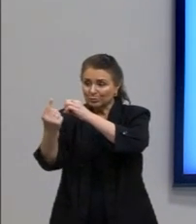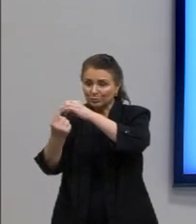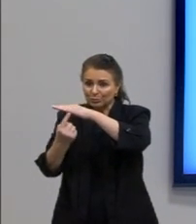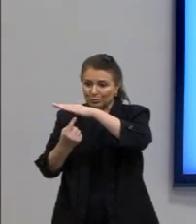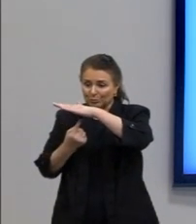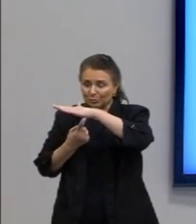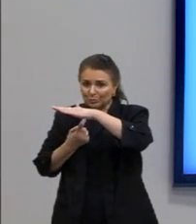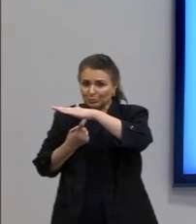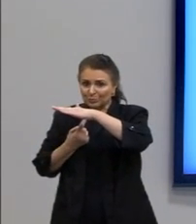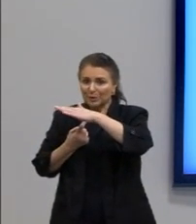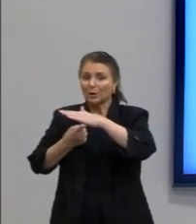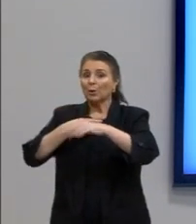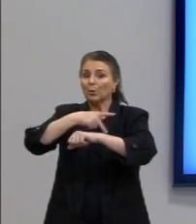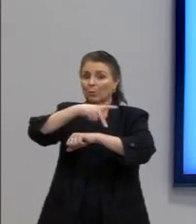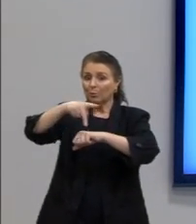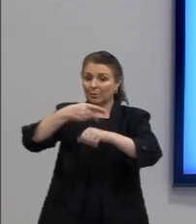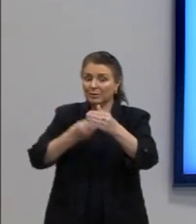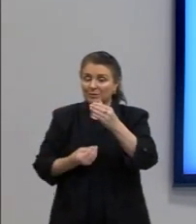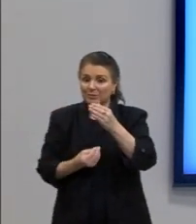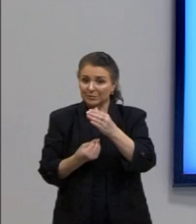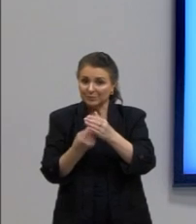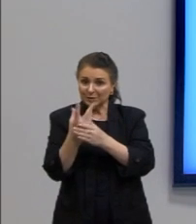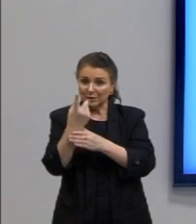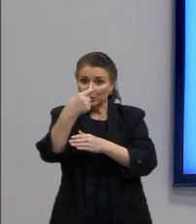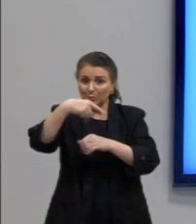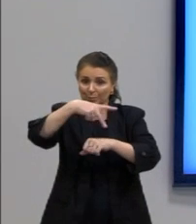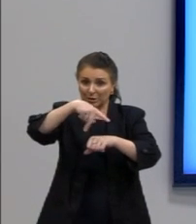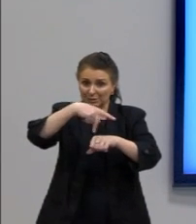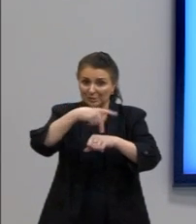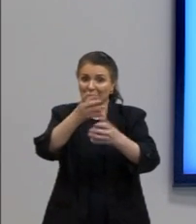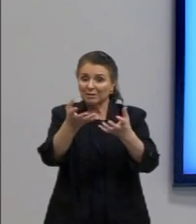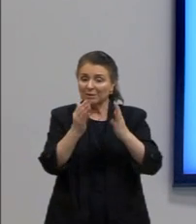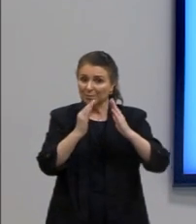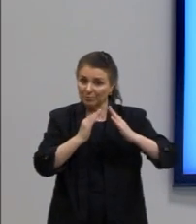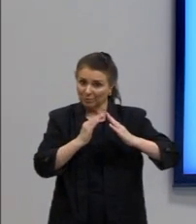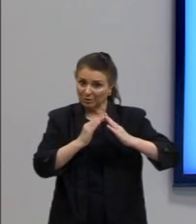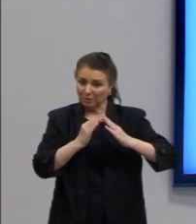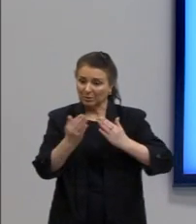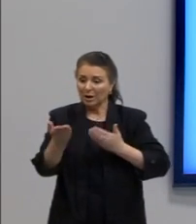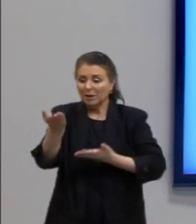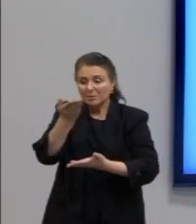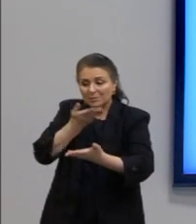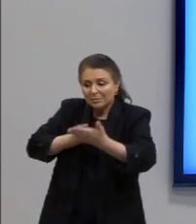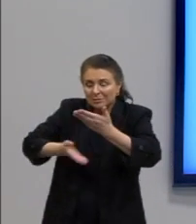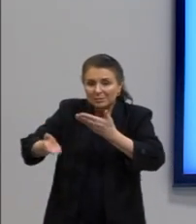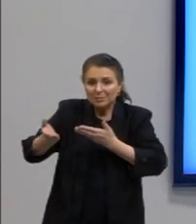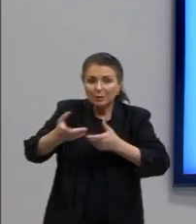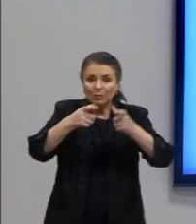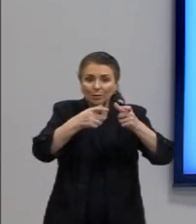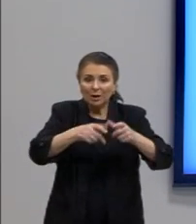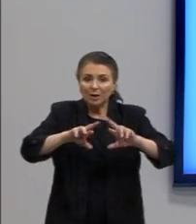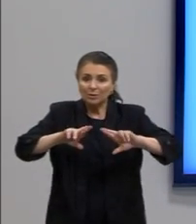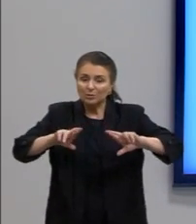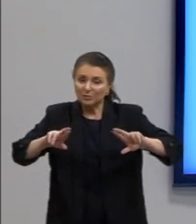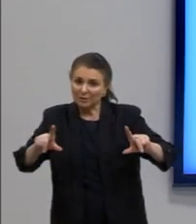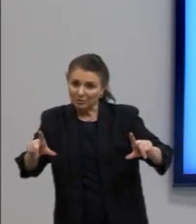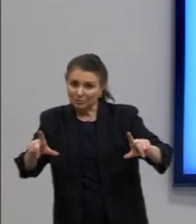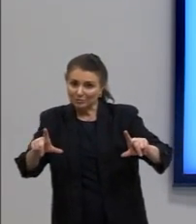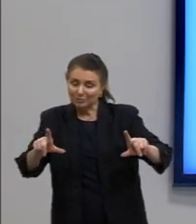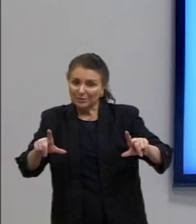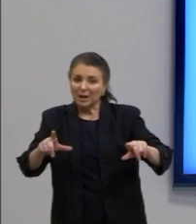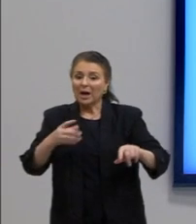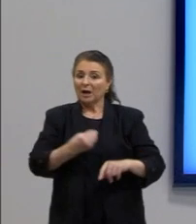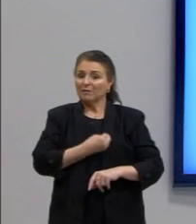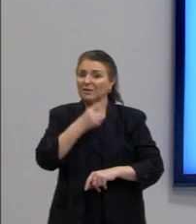países de origem e os países de destino. A transitarem entre os dois universos, ocupam posição marginal, tanto em